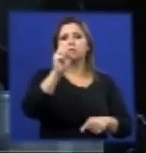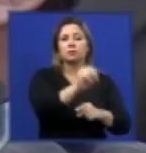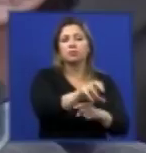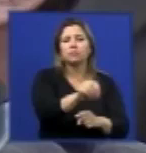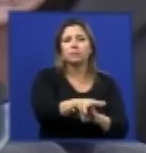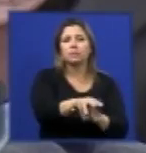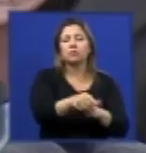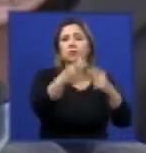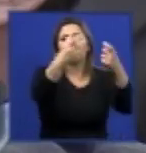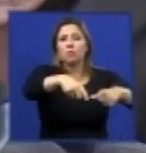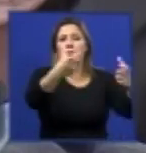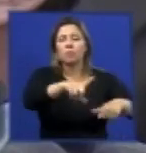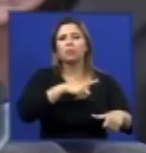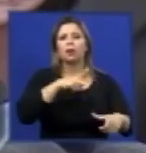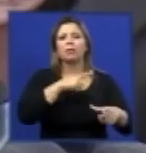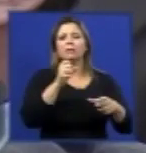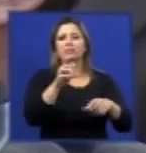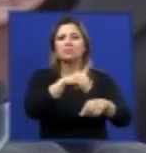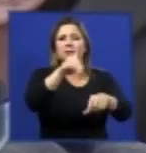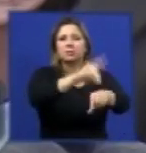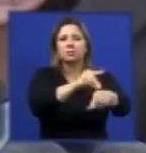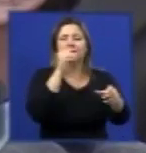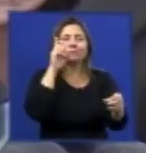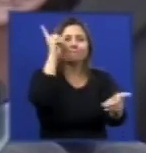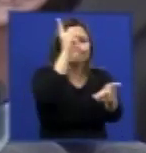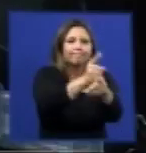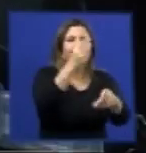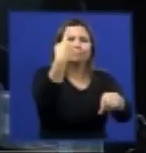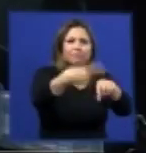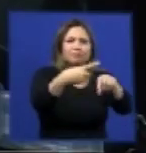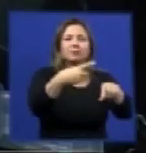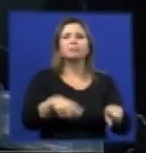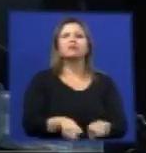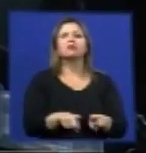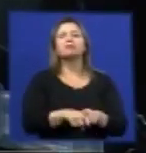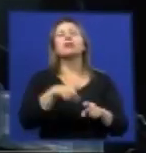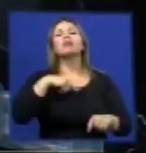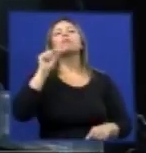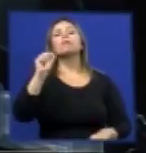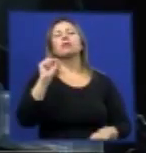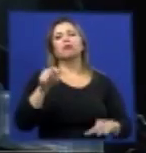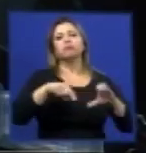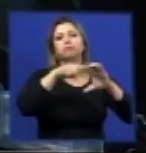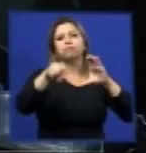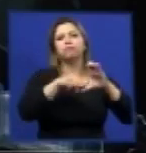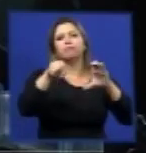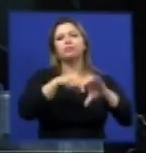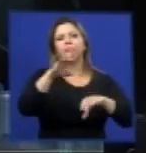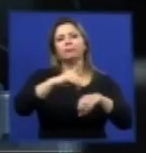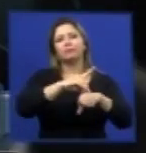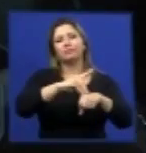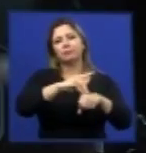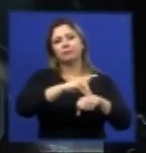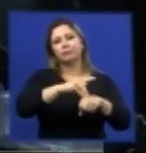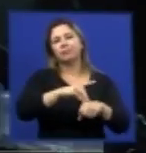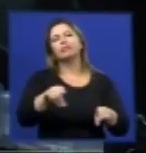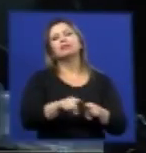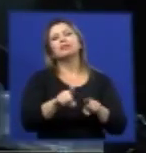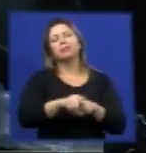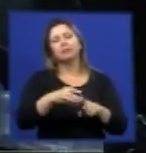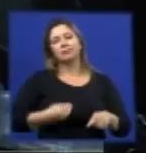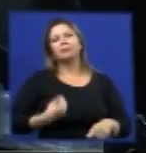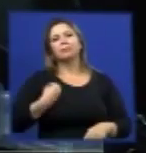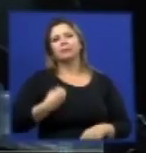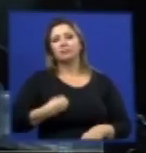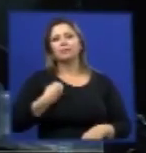positivos para a Aedes aegypti que foram encontrados nessa região eram pneus que estavam infectados pelo Aedes aegypti